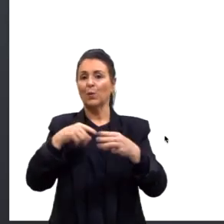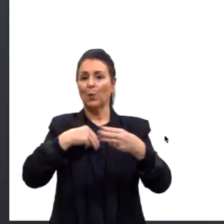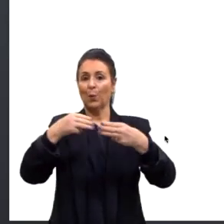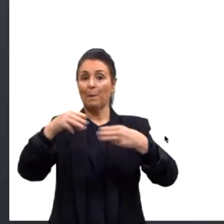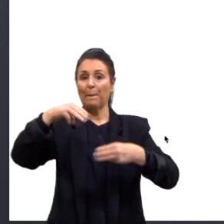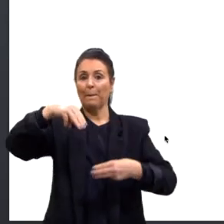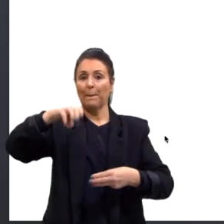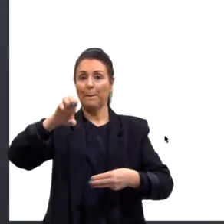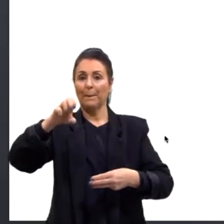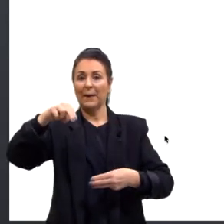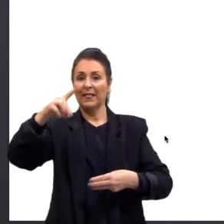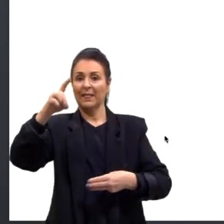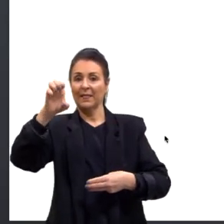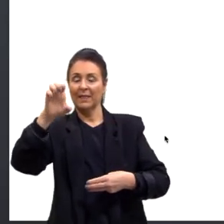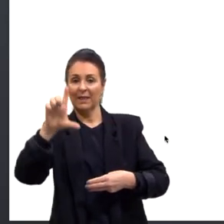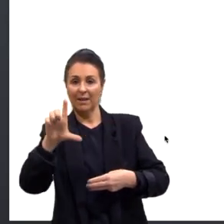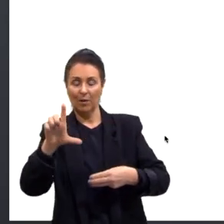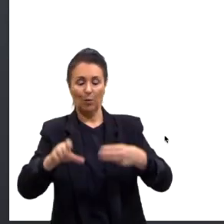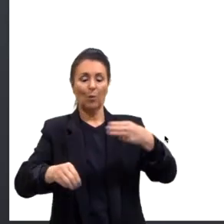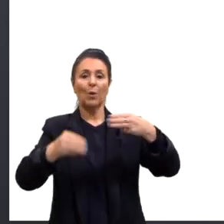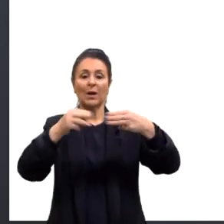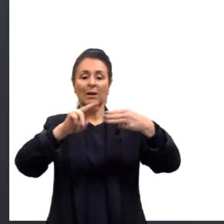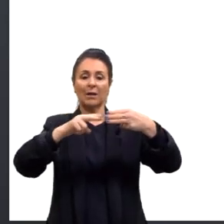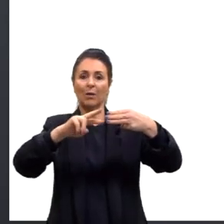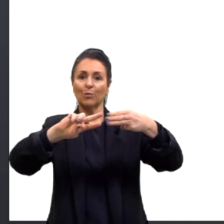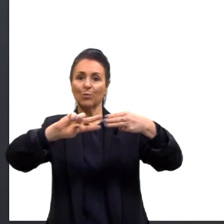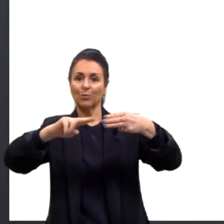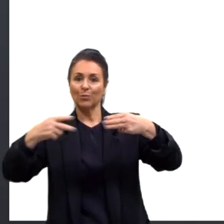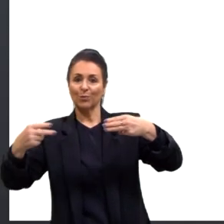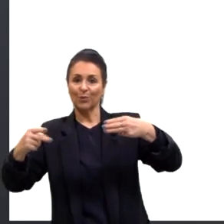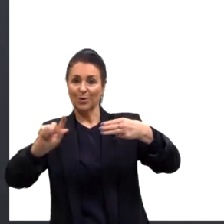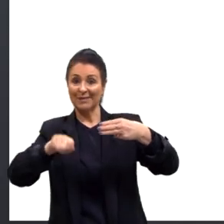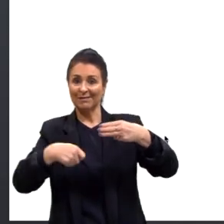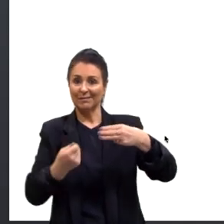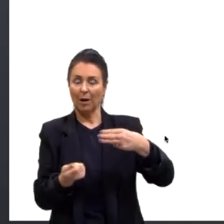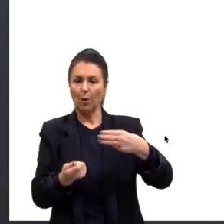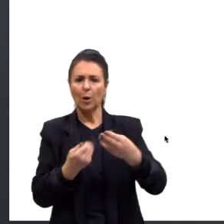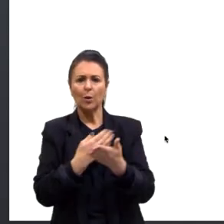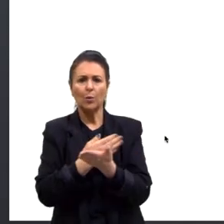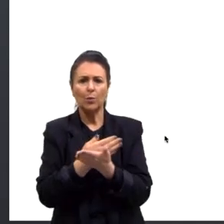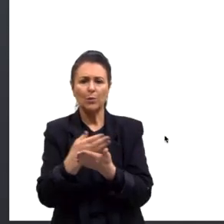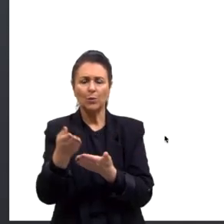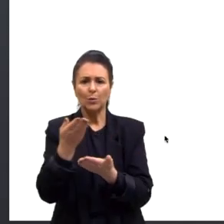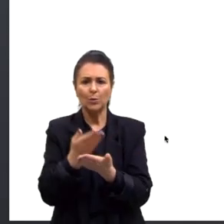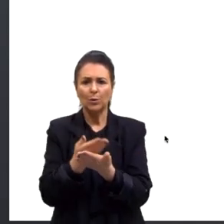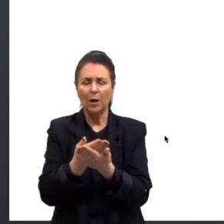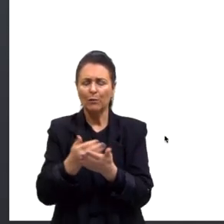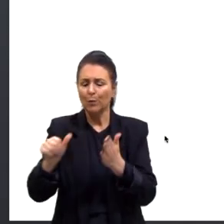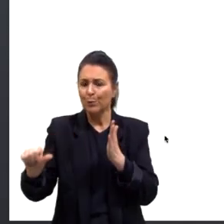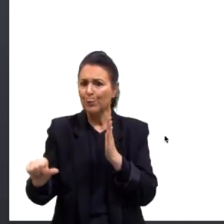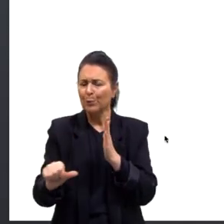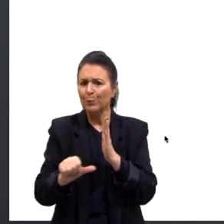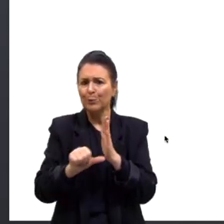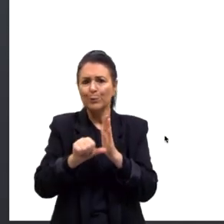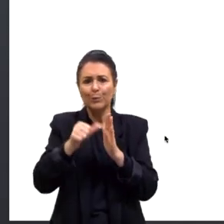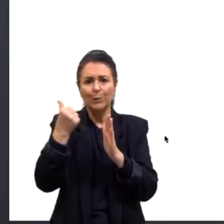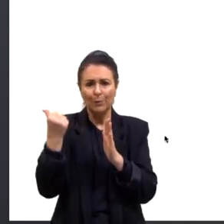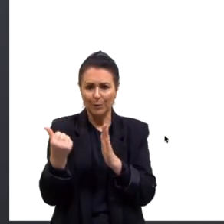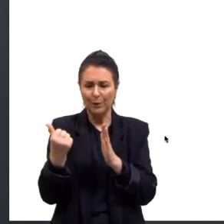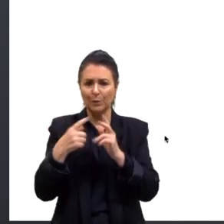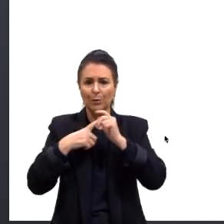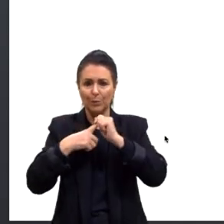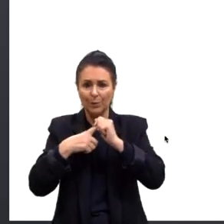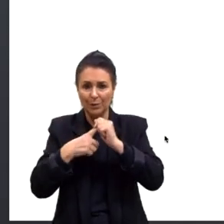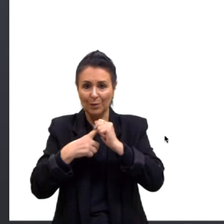considerado o pai da genética. Ele iniciou os primeiros estudos, então, ele foi o pioneiro sobre a hereditariedade